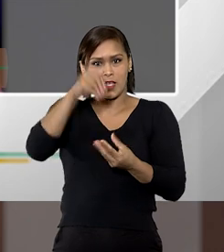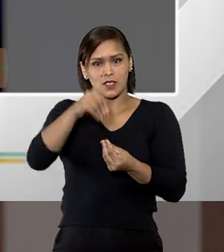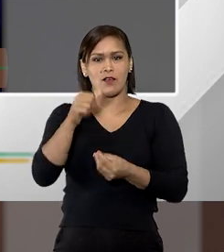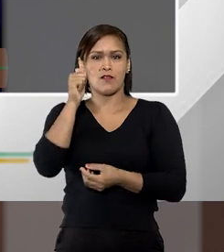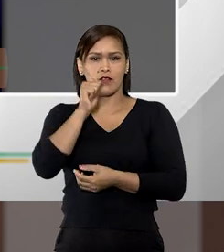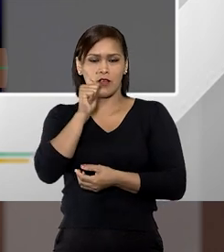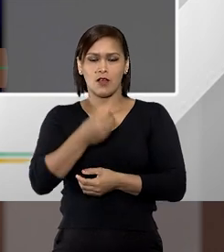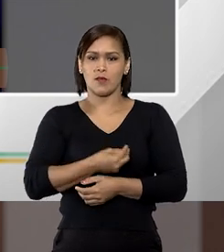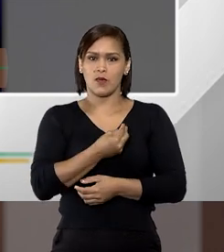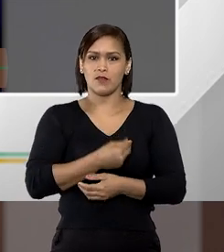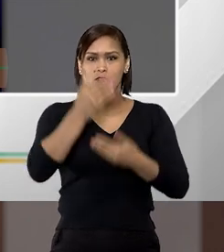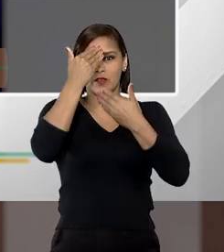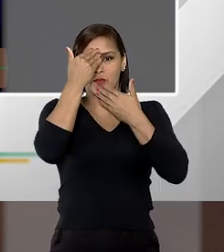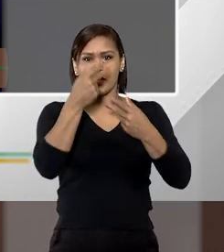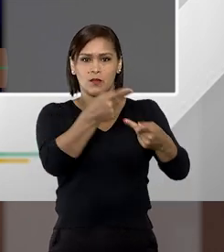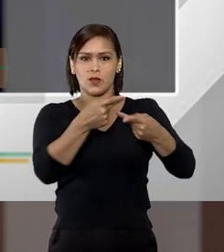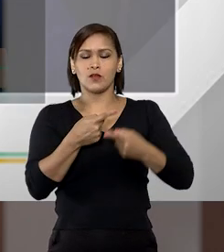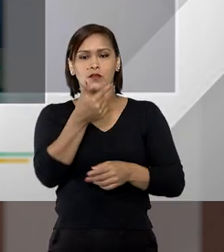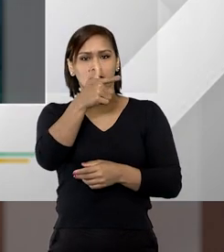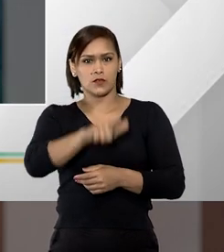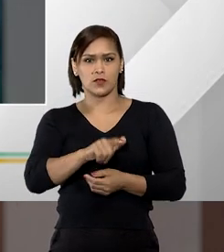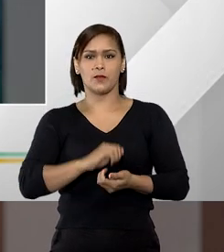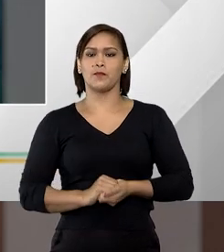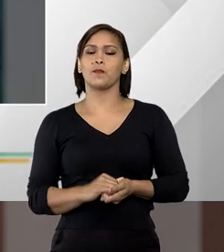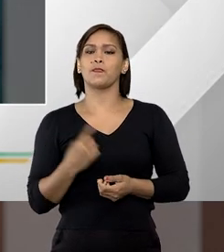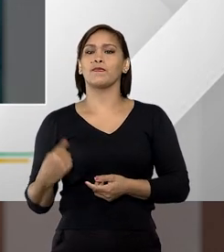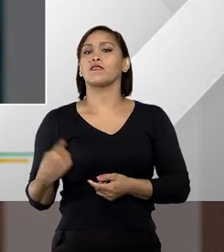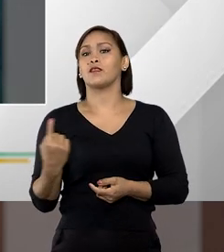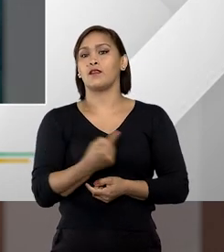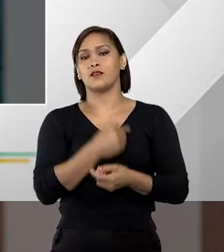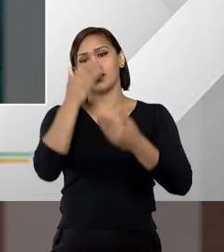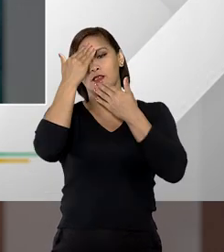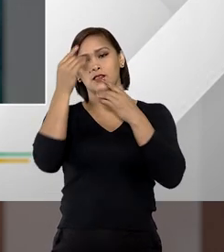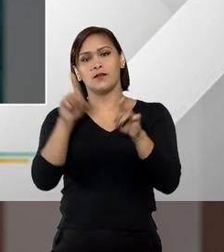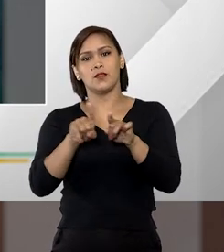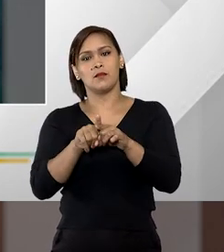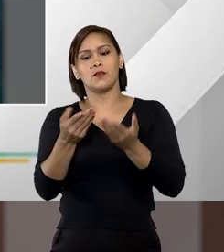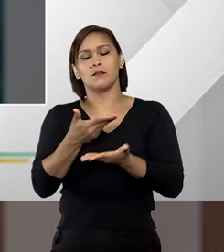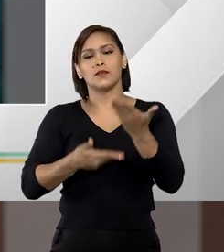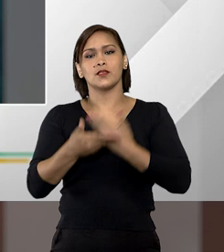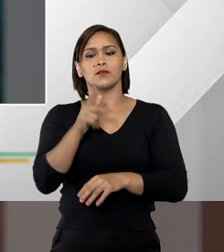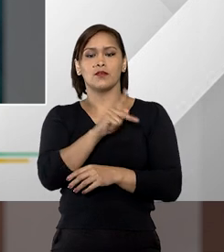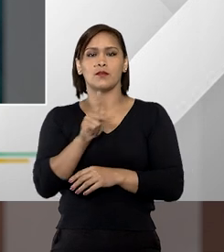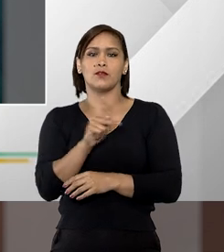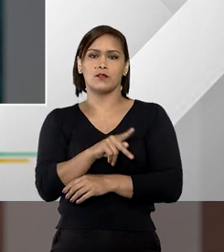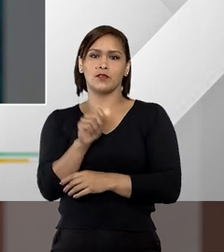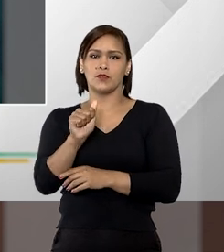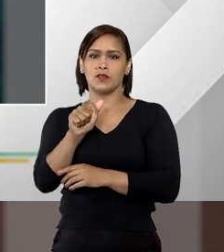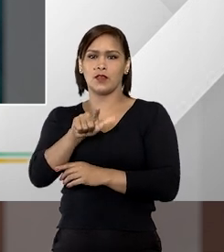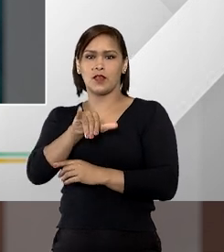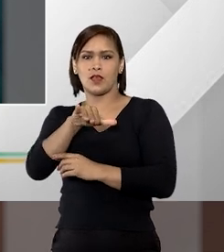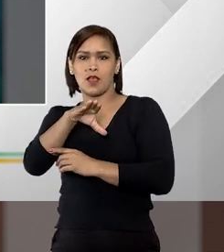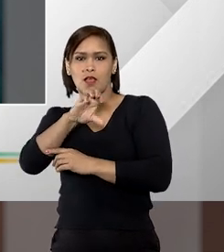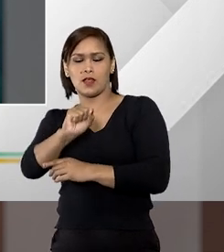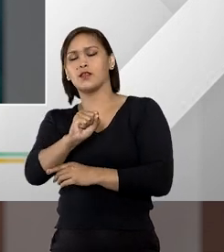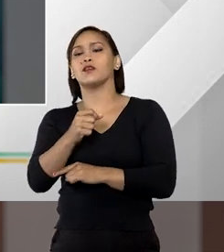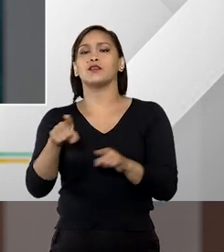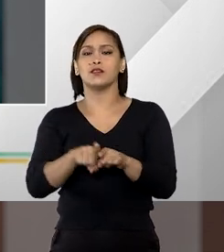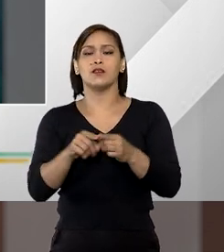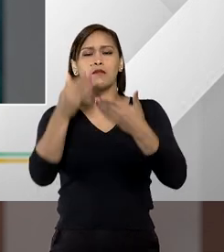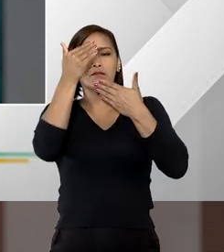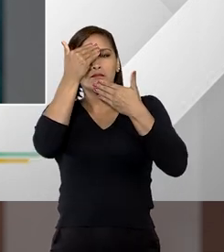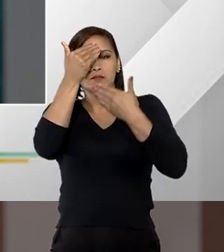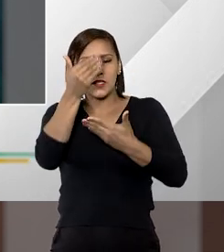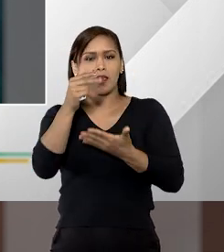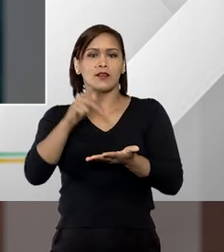muito obrigado pelo convite mais uma vez nós que agradecemos também agradecemos a participação da professora e doutora Alice Bianchini professor Alice